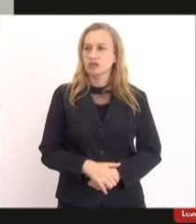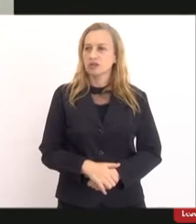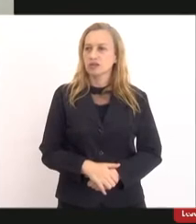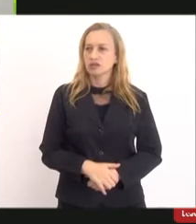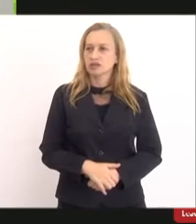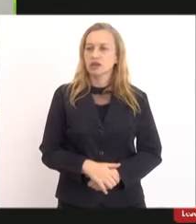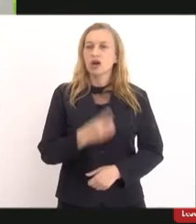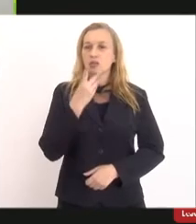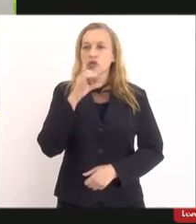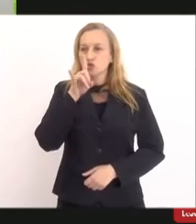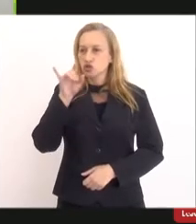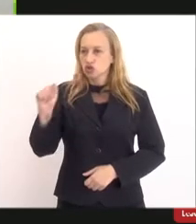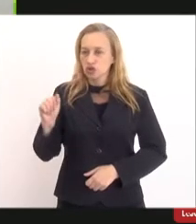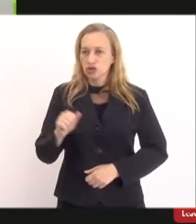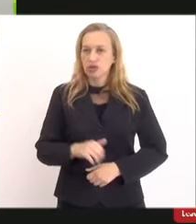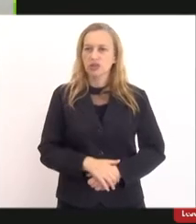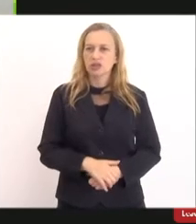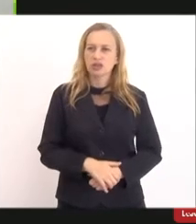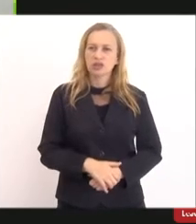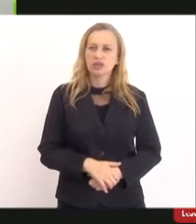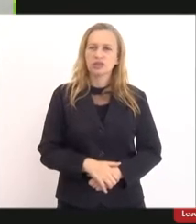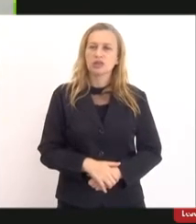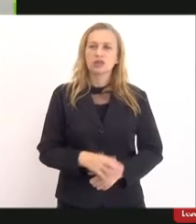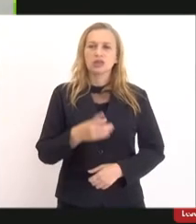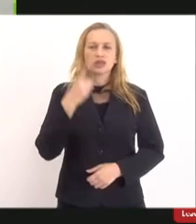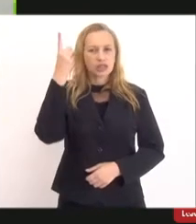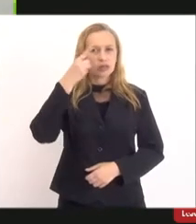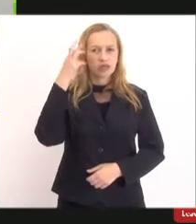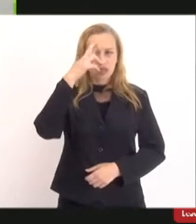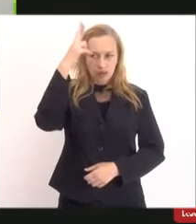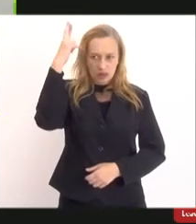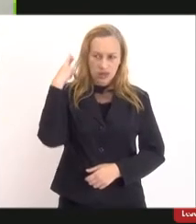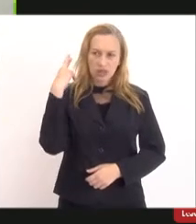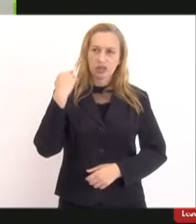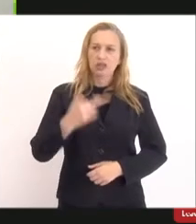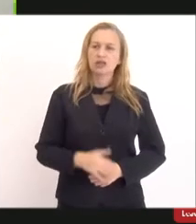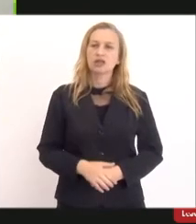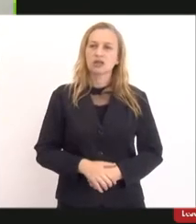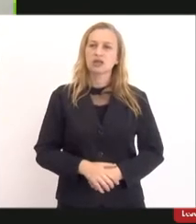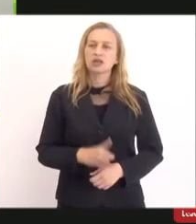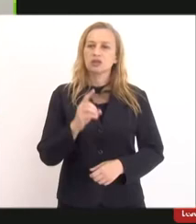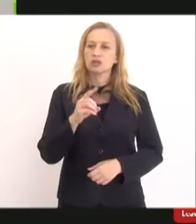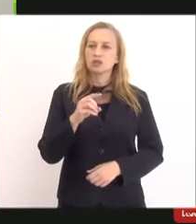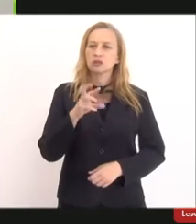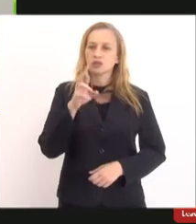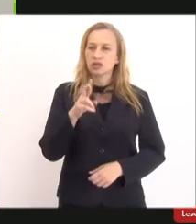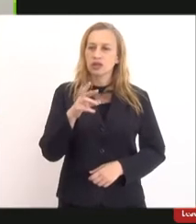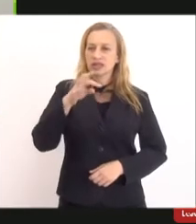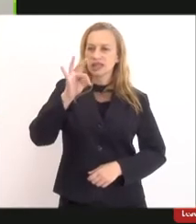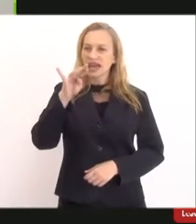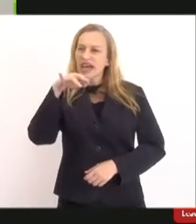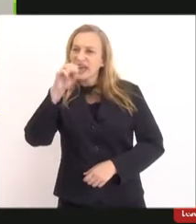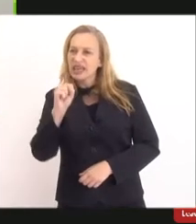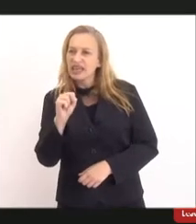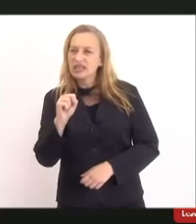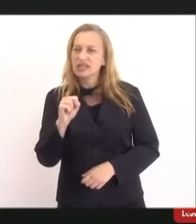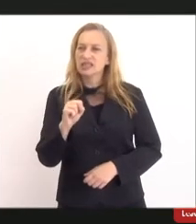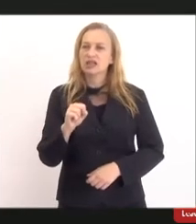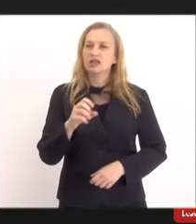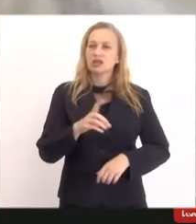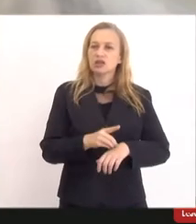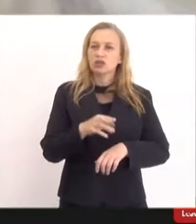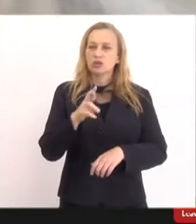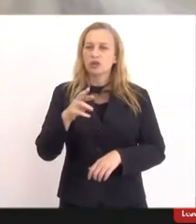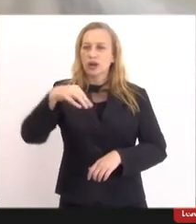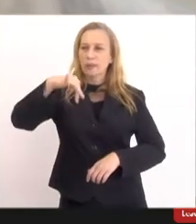Bom dia, mais uma vez, deputada Rosane Félix, bom dia, doutora Thaísa, doutor Rodrigo, doutora